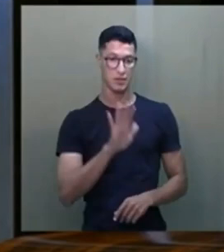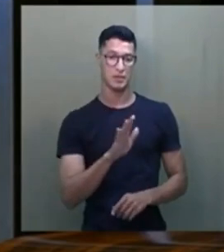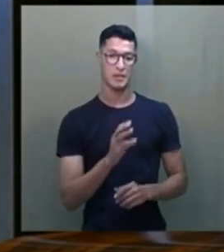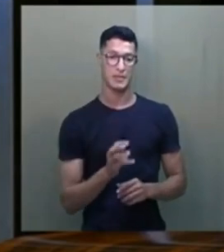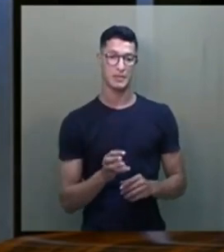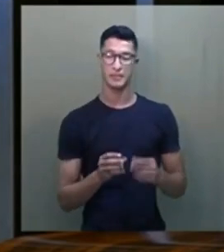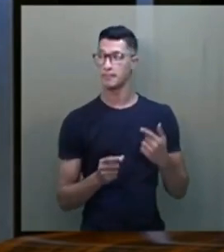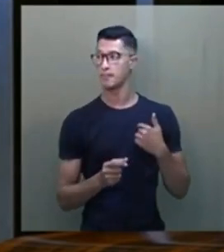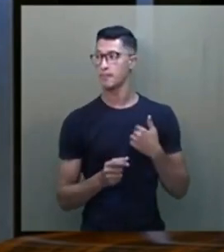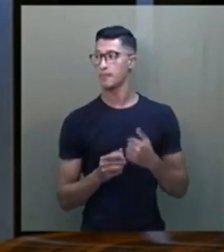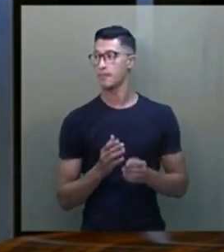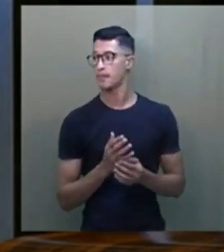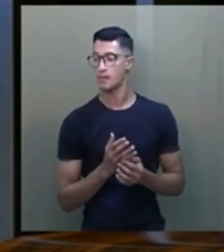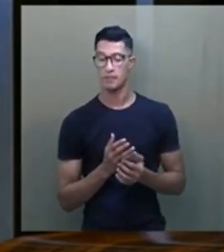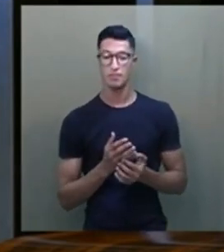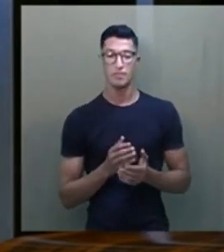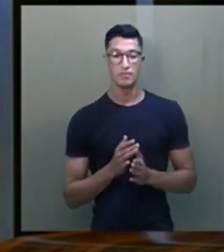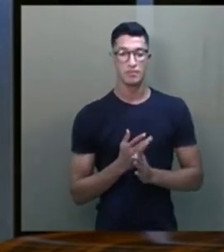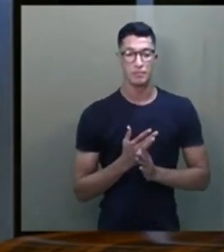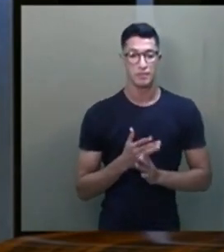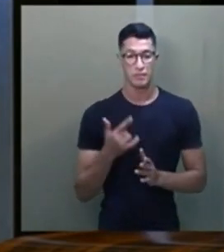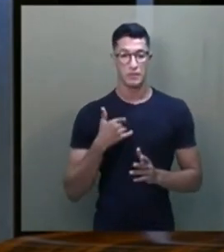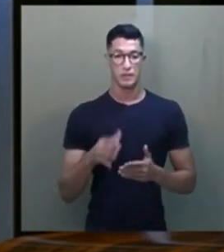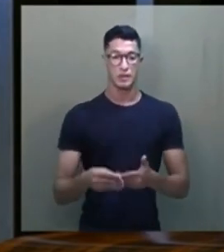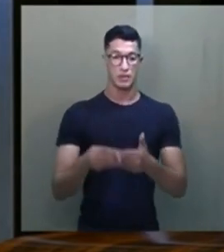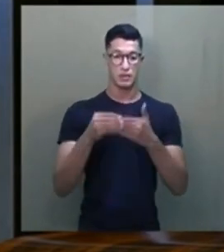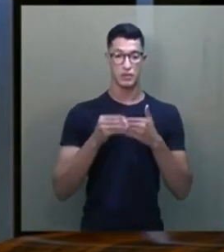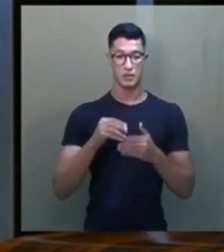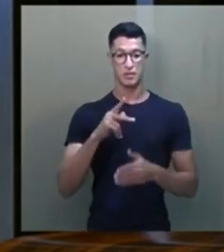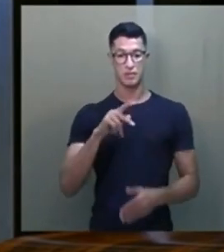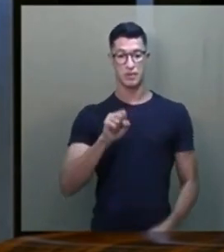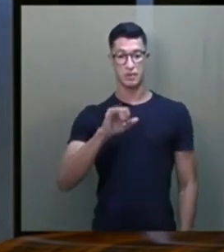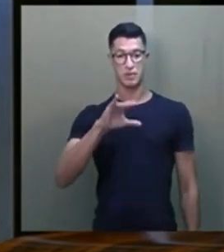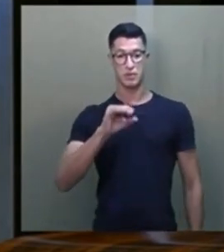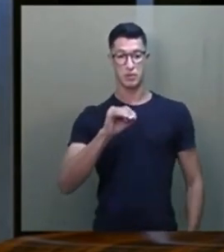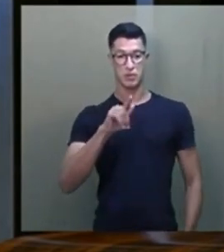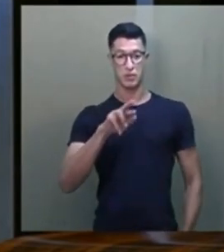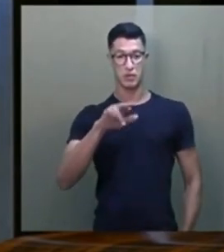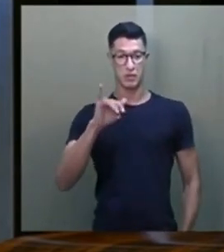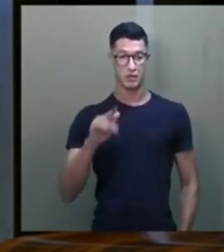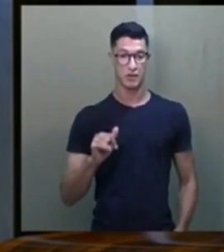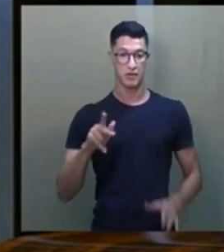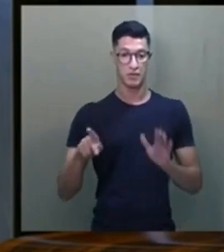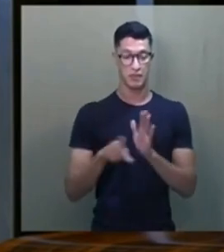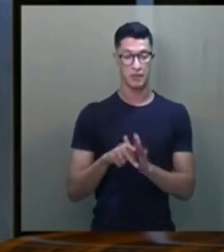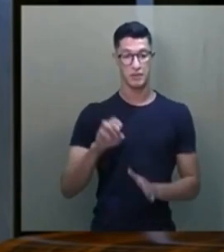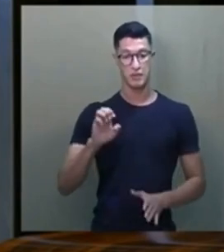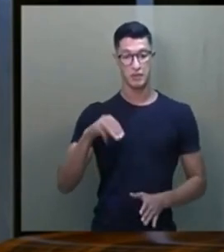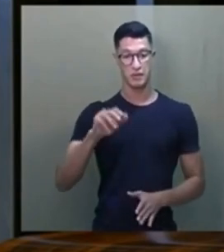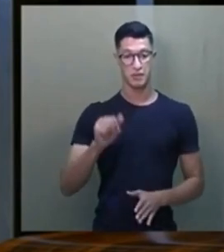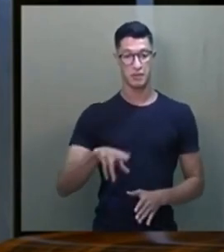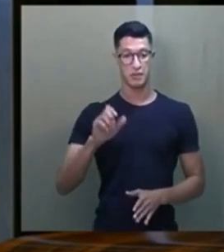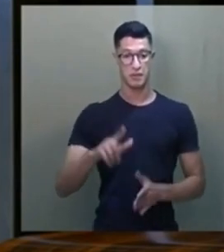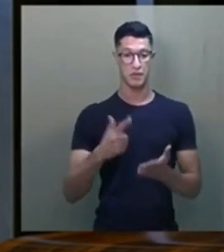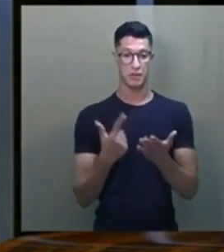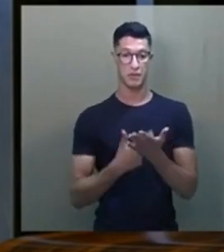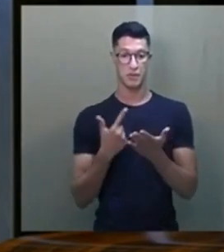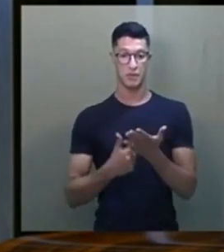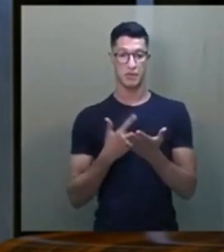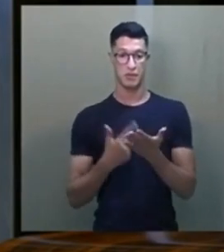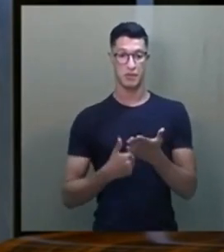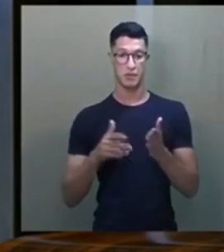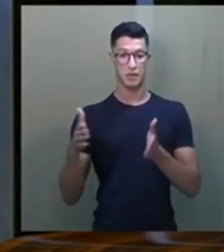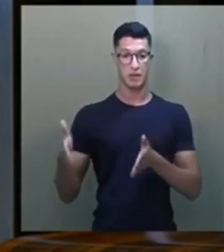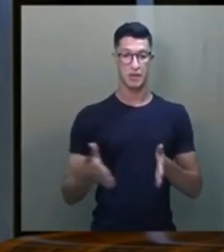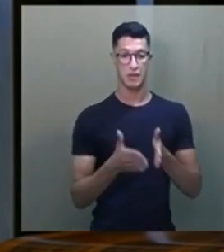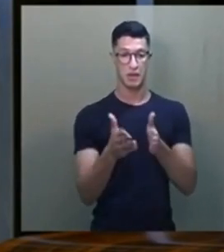E eu trouxe aqui essa psicografia de Chico Xavier. São palavras de Emmanuel. O livro é